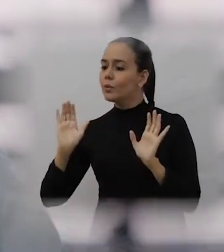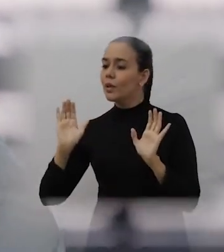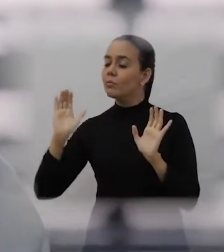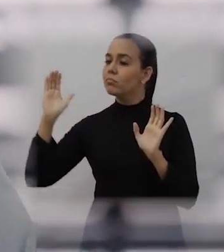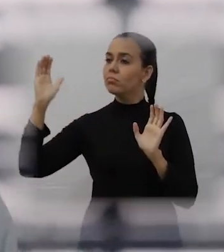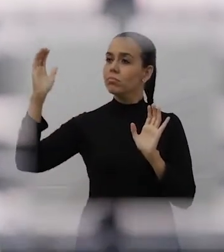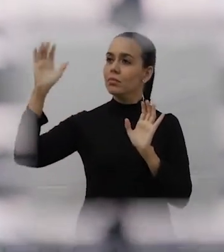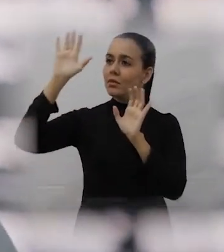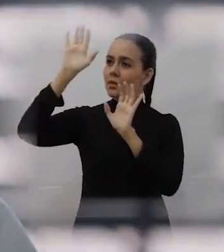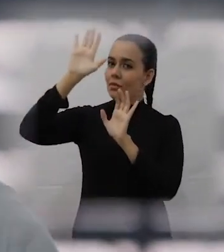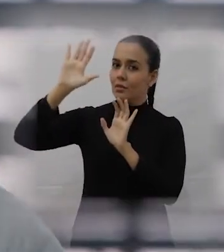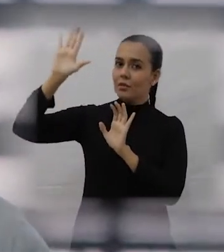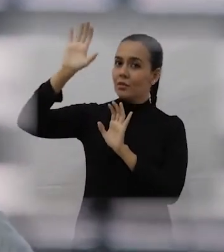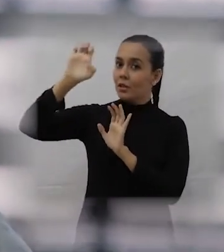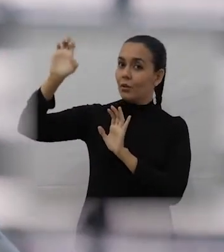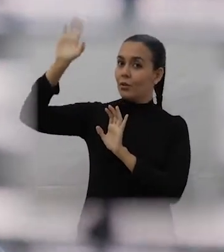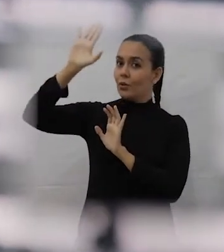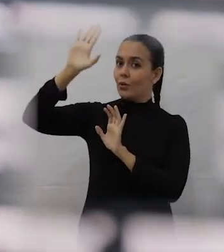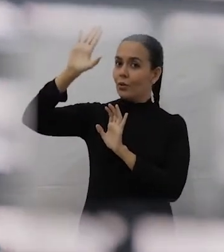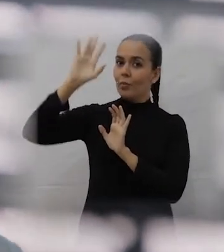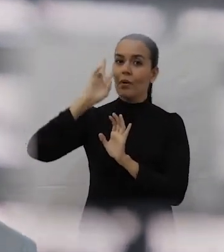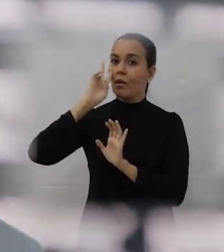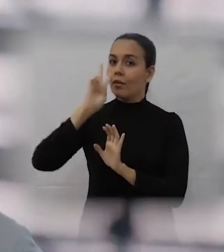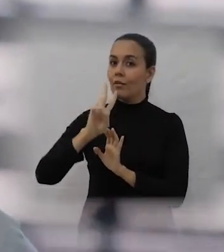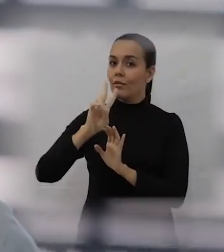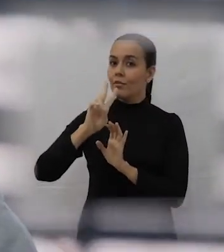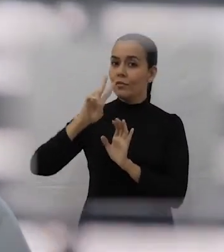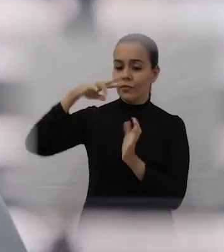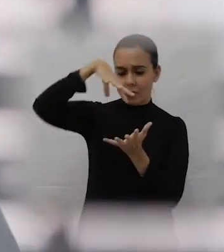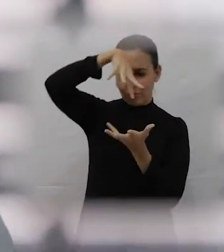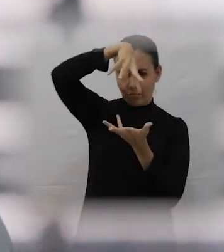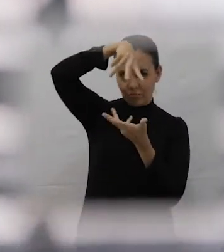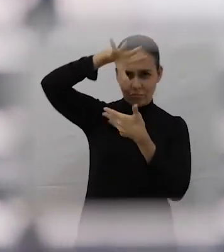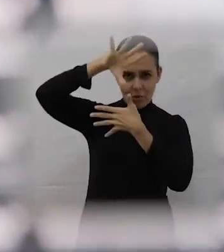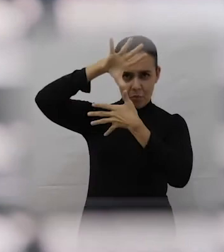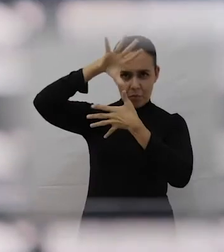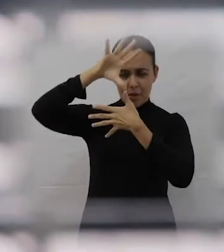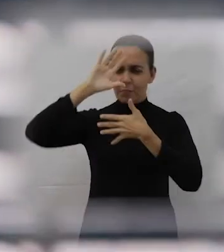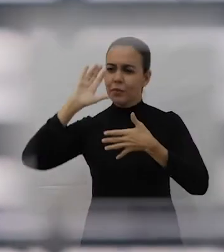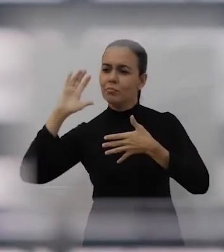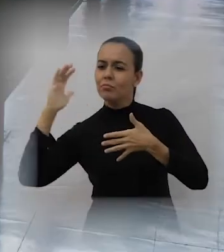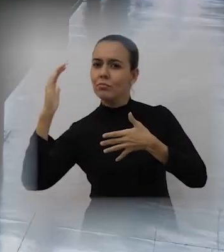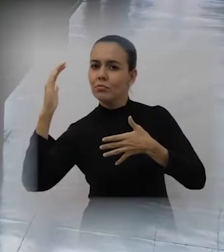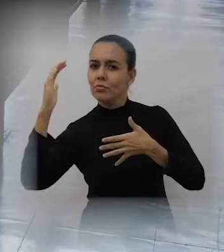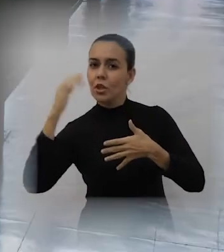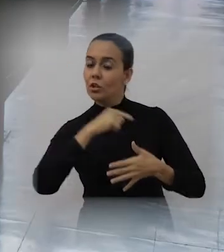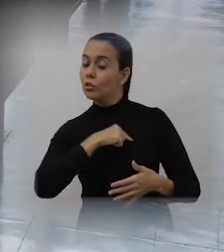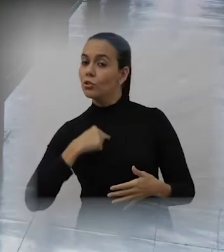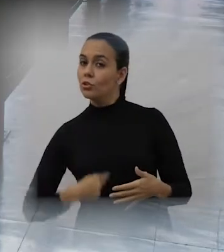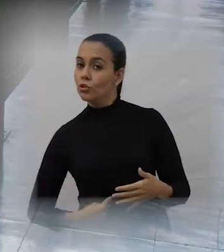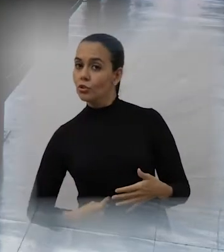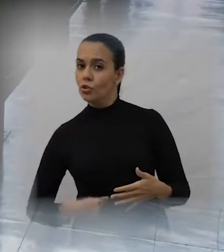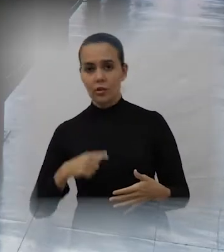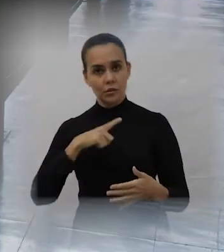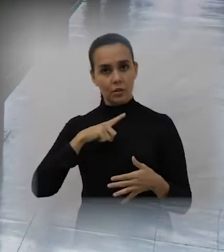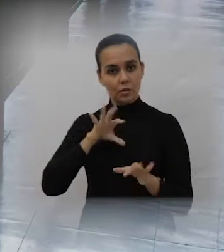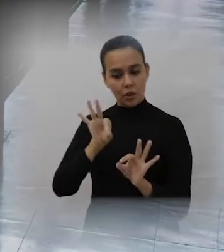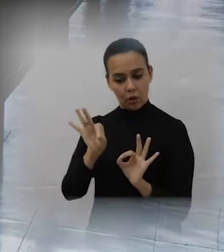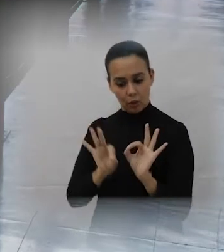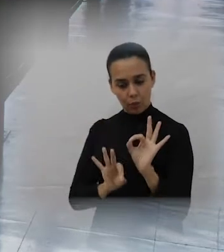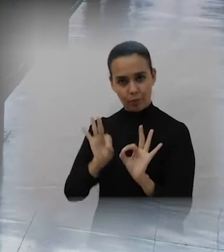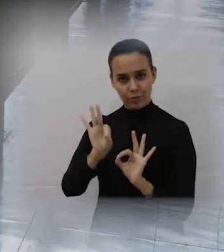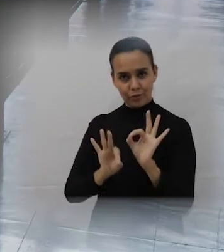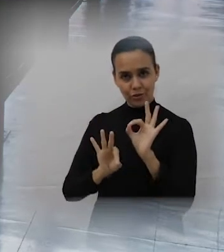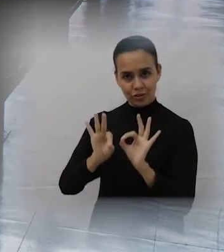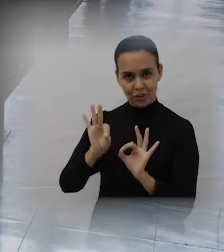gente tem essa diferente percepção. O próprio projeto, o Belt and Road, a nova rota da seda, né? É uma tentativa de puxar de novo,